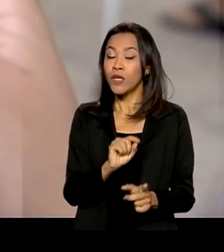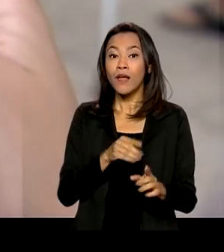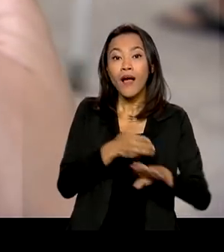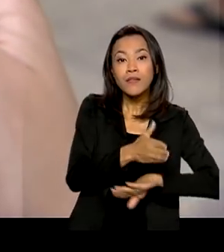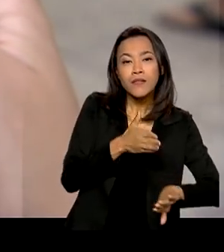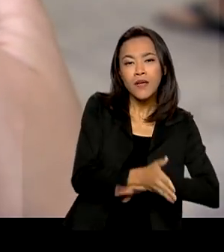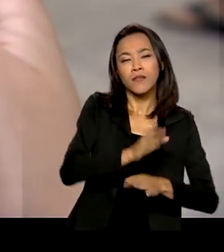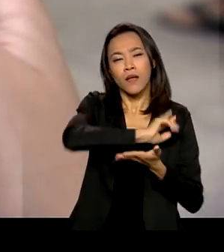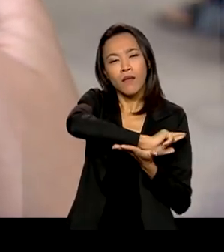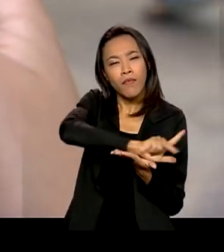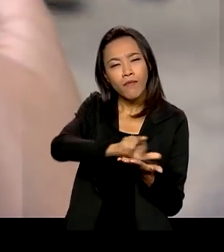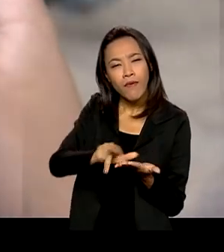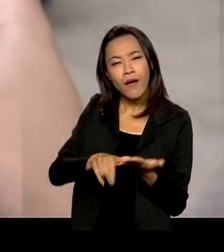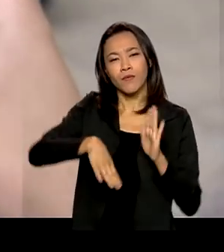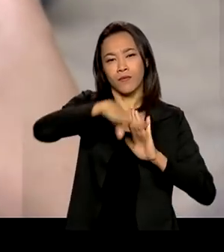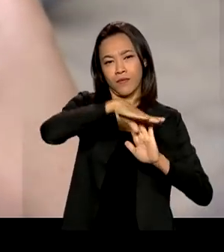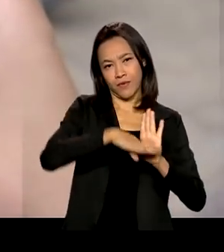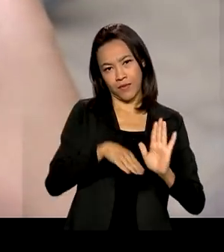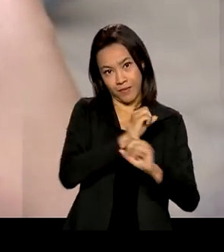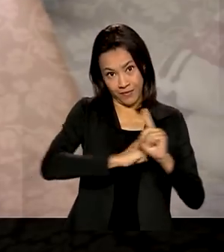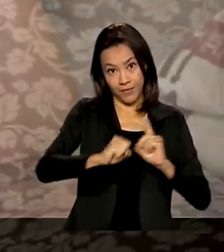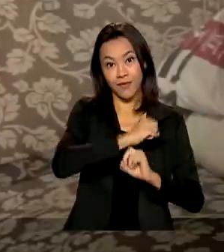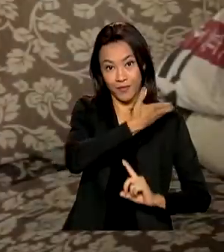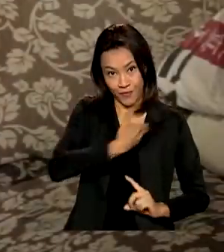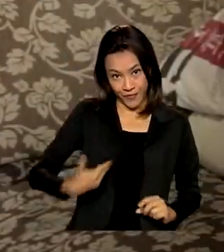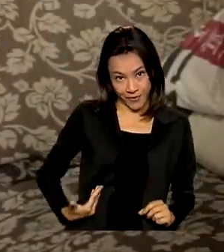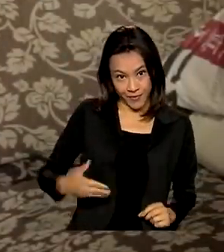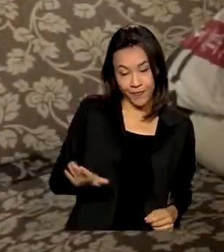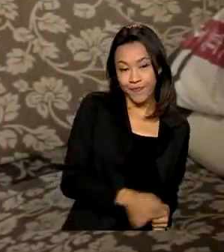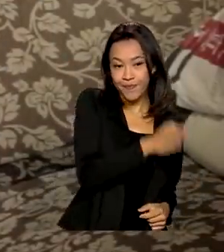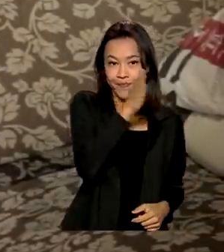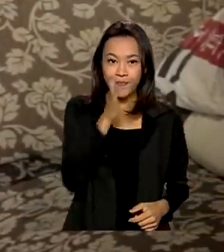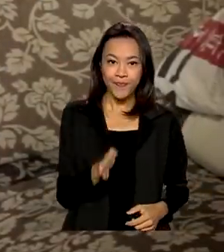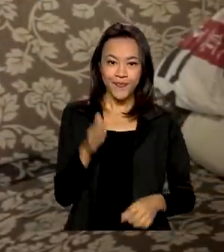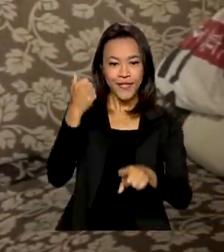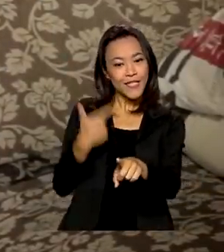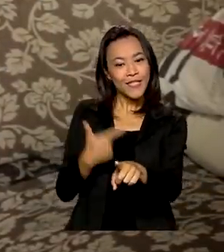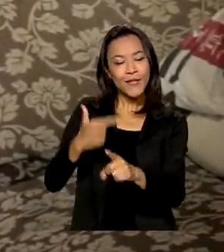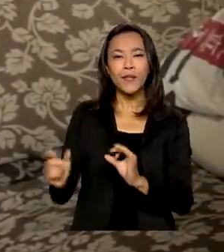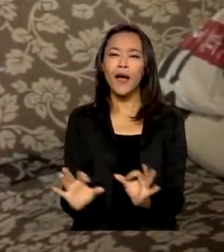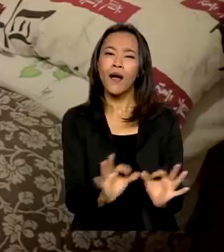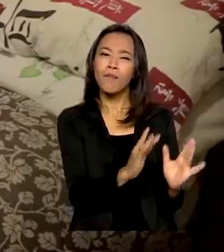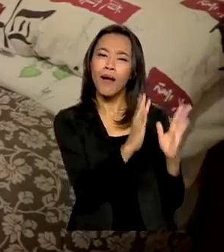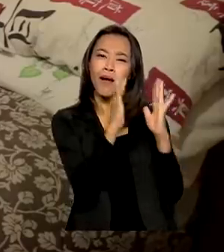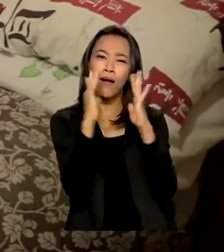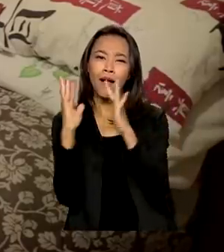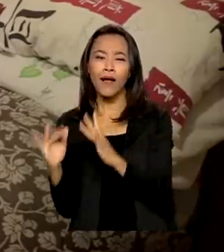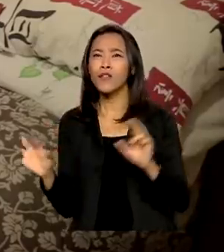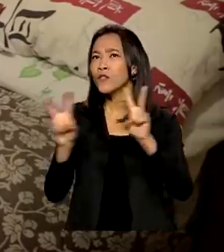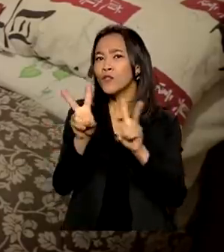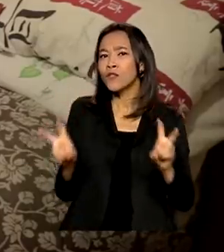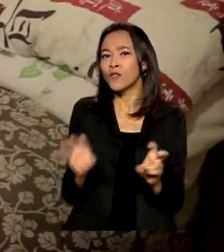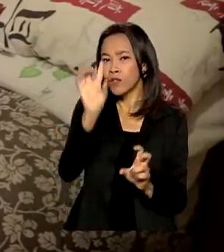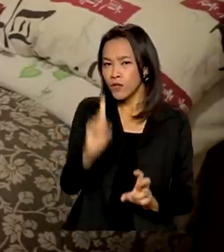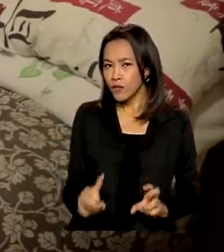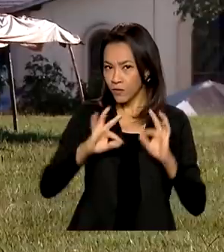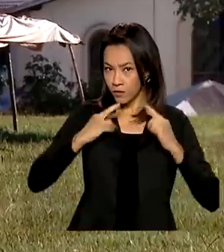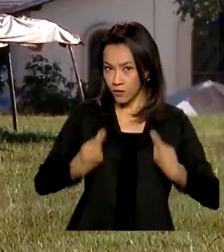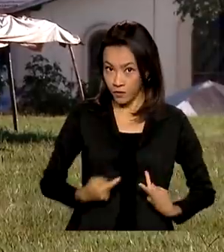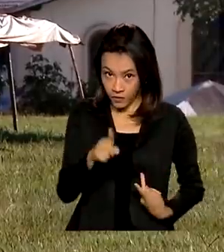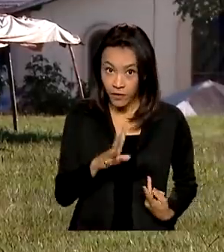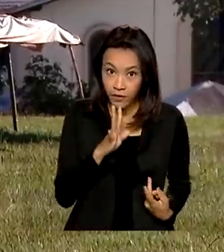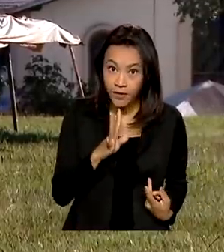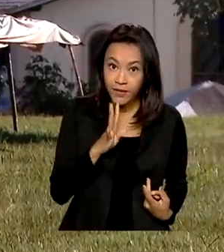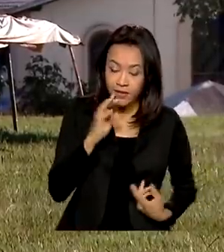programas sociais do governo federal. E na segunda reportagem da série sobre direitos humanos, você vai conhecer